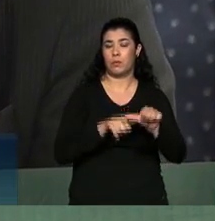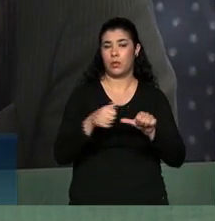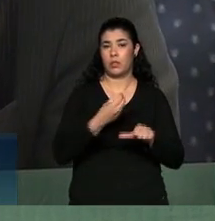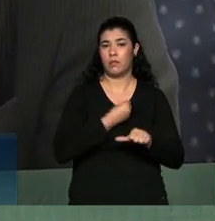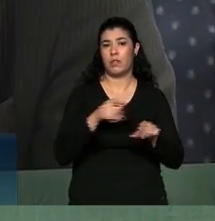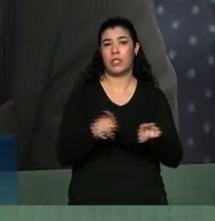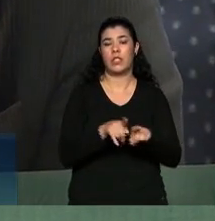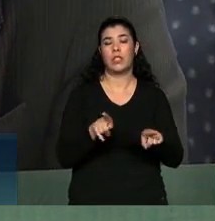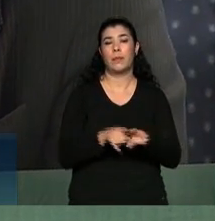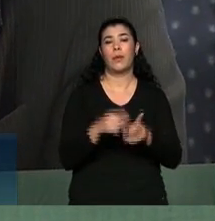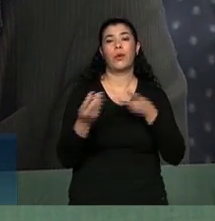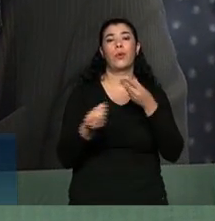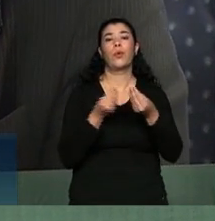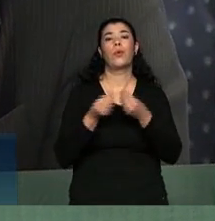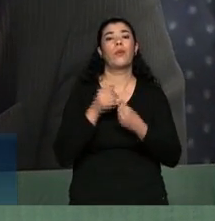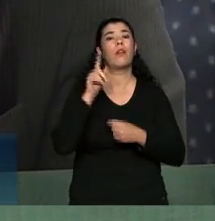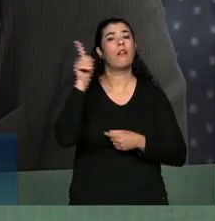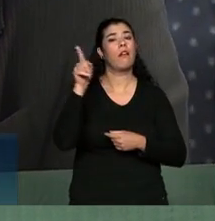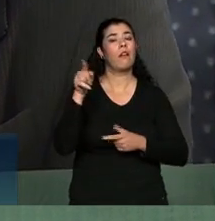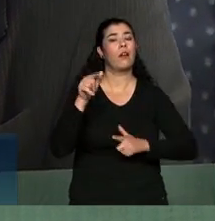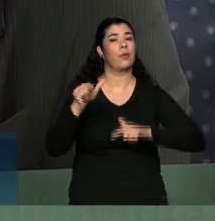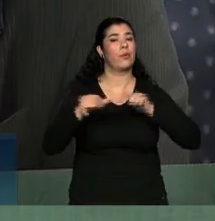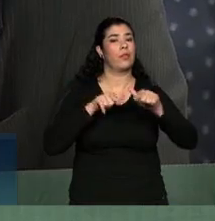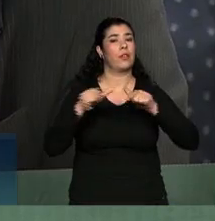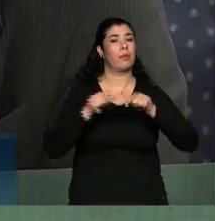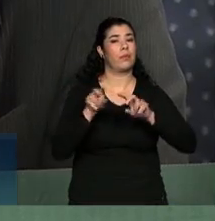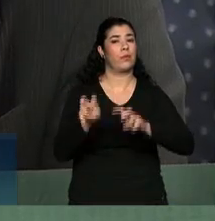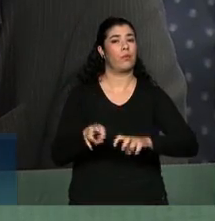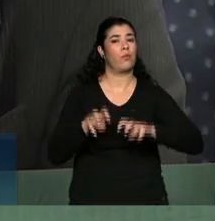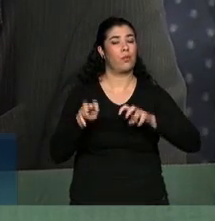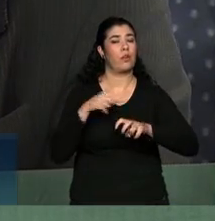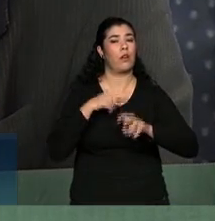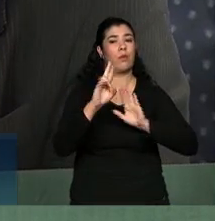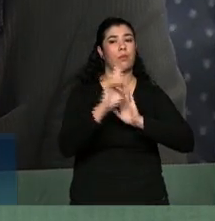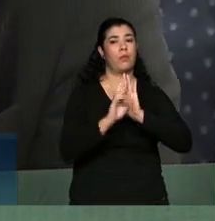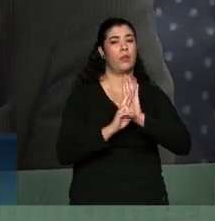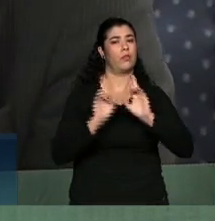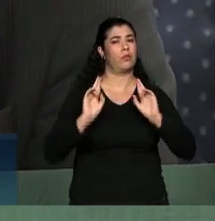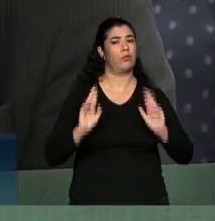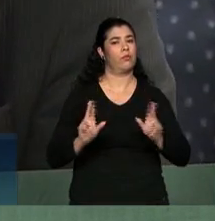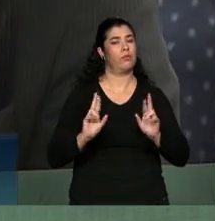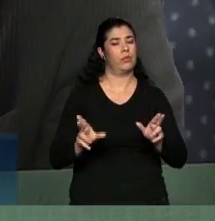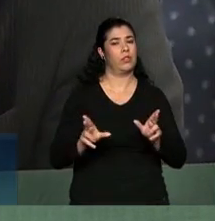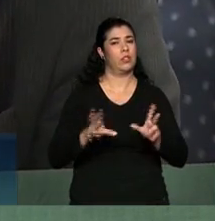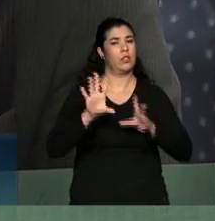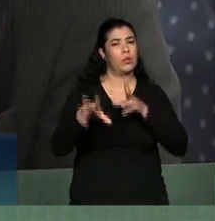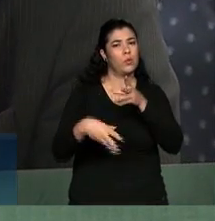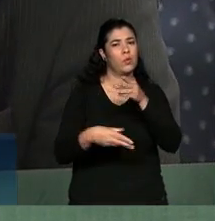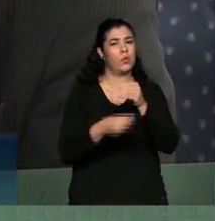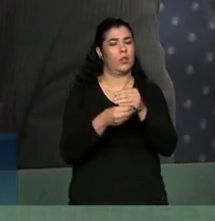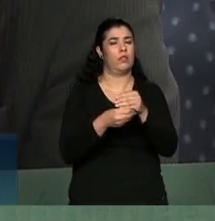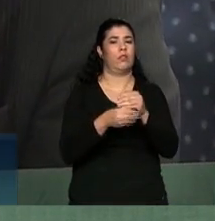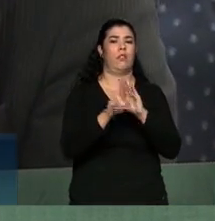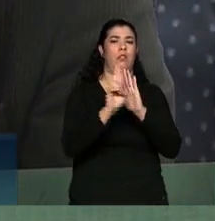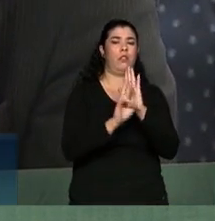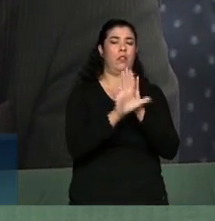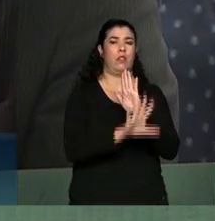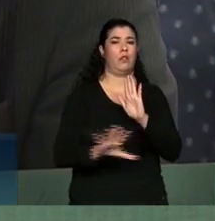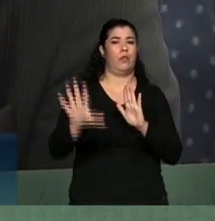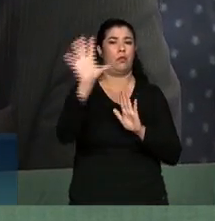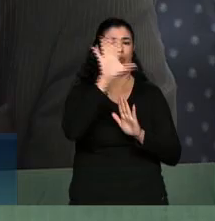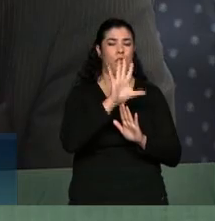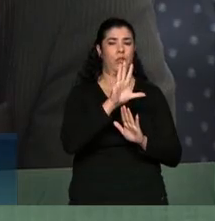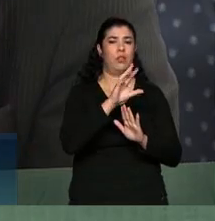rural que até onde eu sei tem um regime diferenciado se ele também está inserido na regra geral da